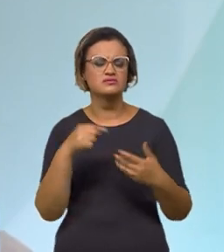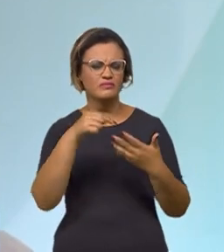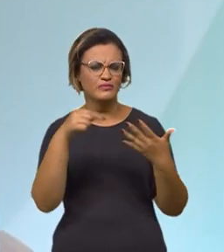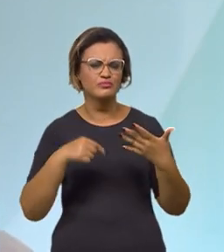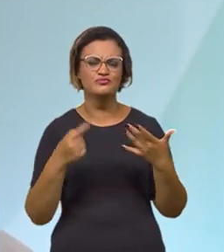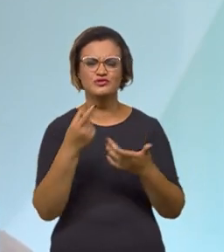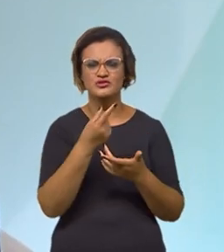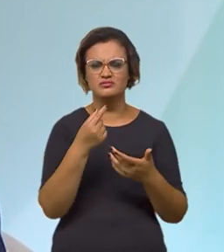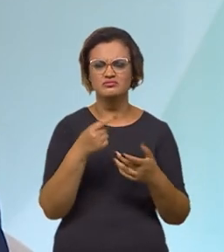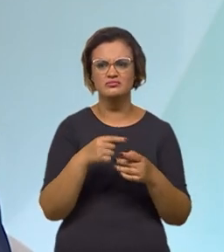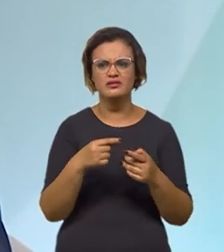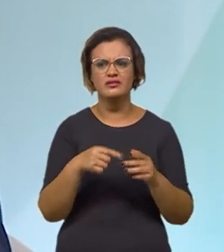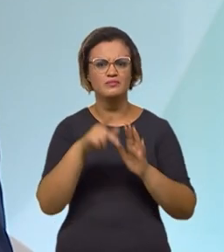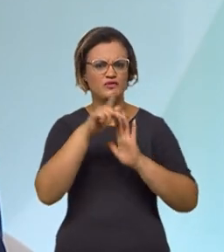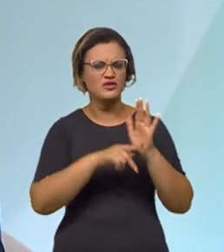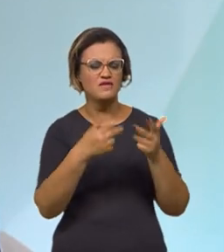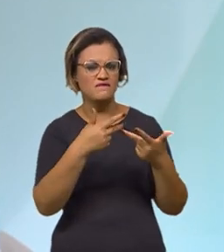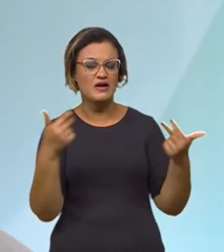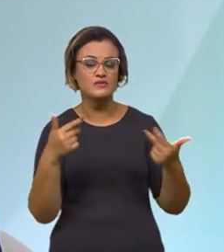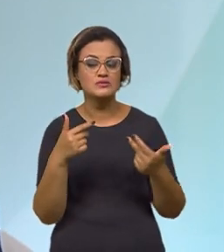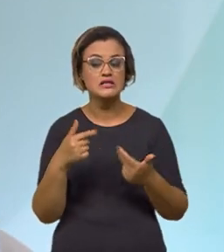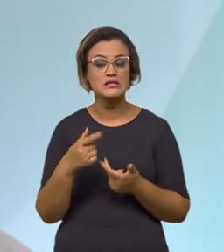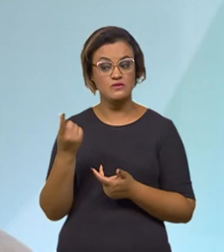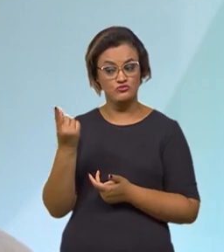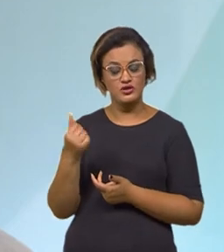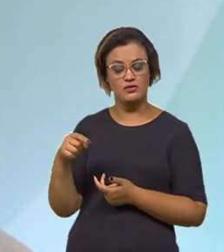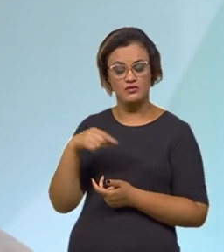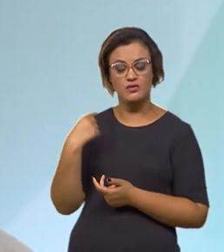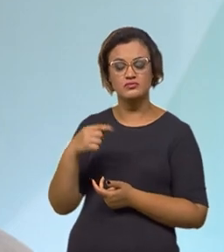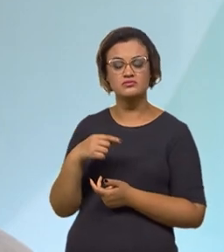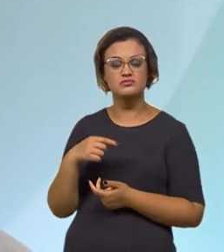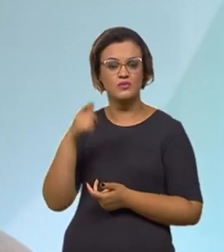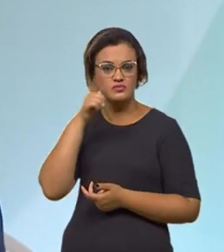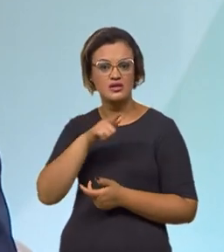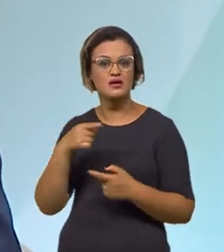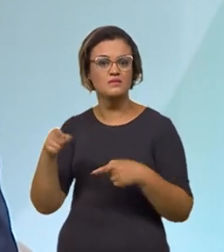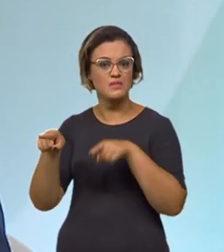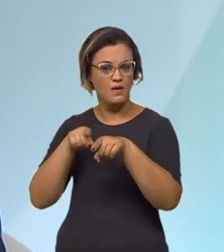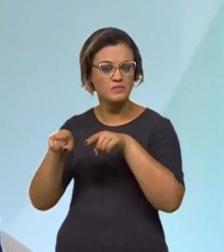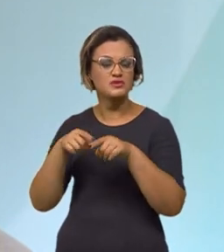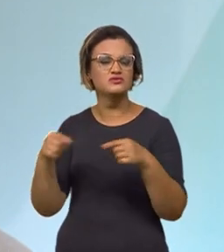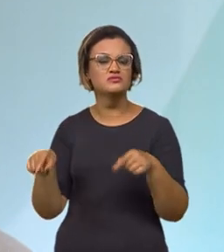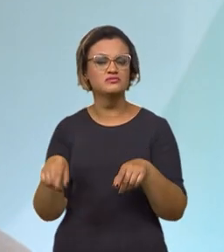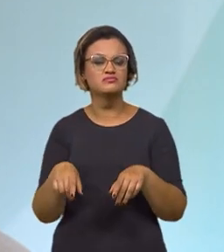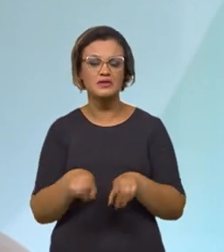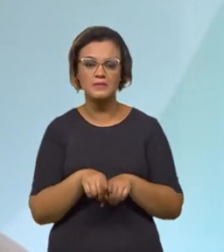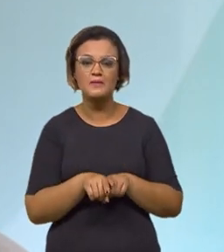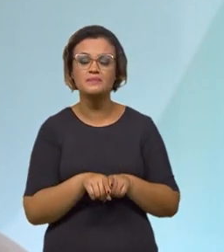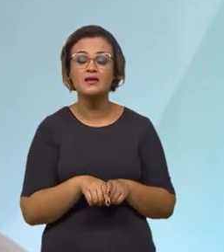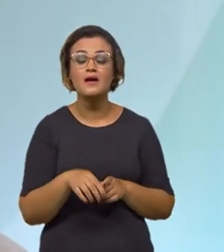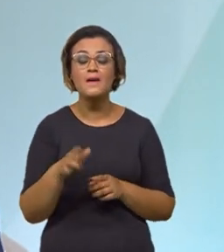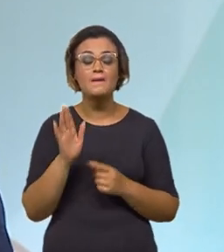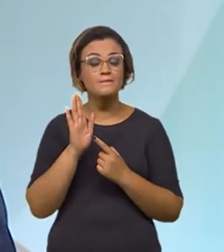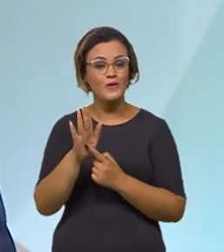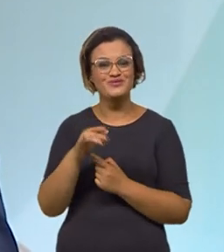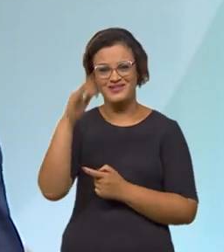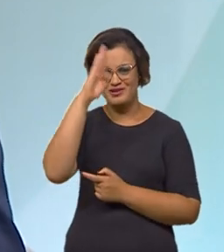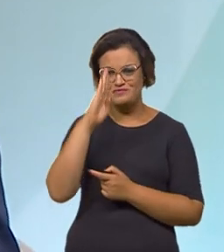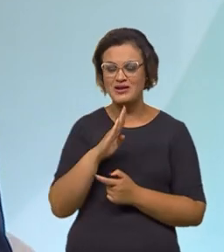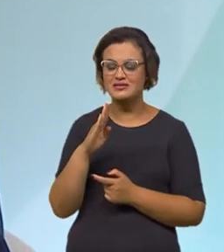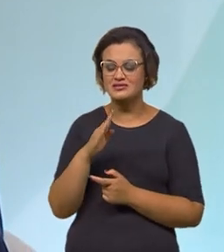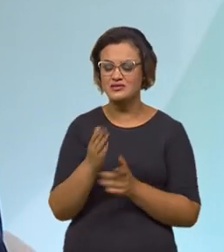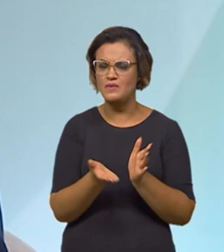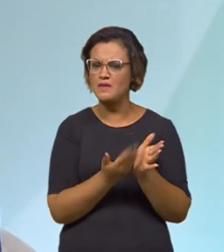dos fundos soberanos, para que a gente possa, então, ter esse recurso nos ativos aqui no país. Então, foi colocado de forma muito clara que o Brasil não só tem o maior